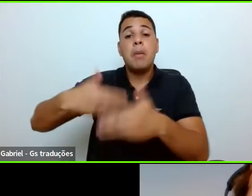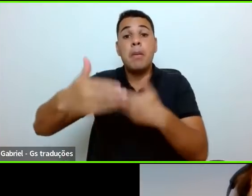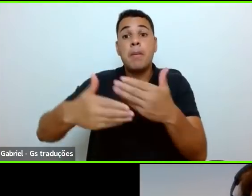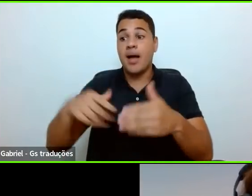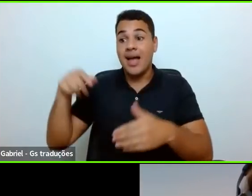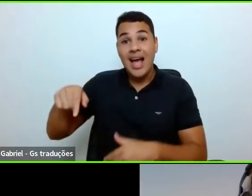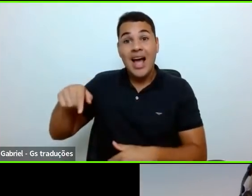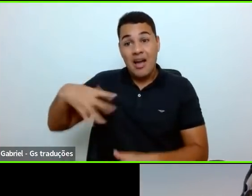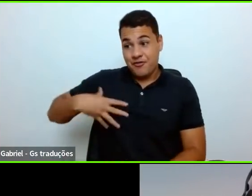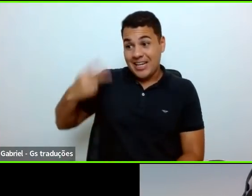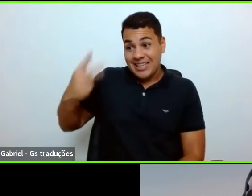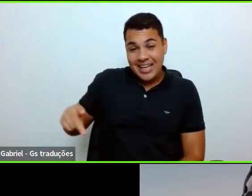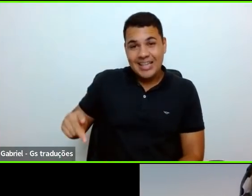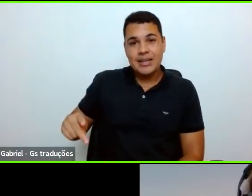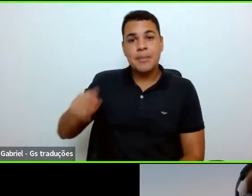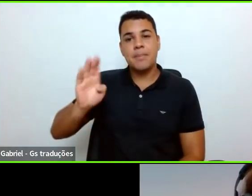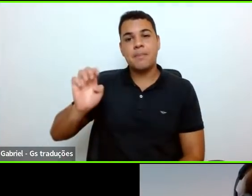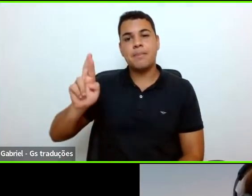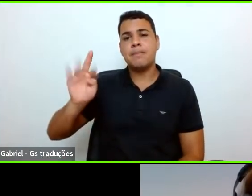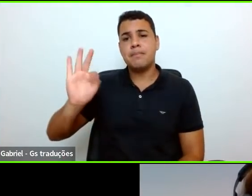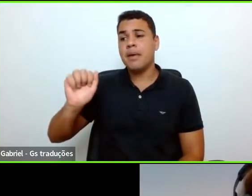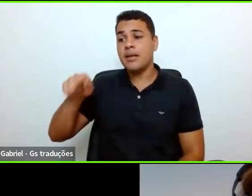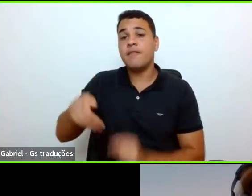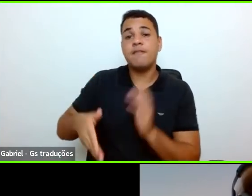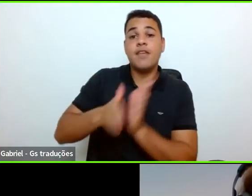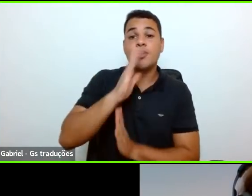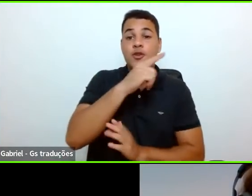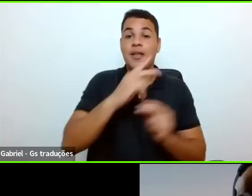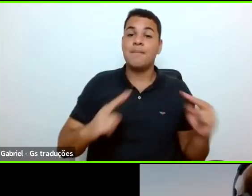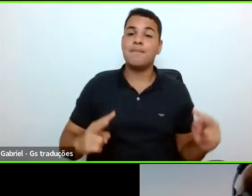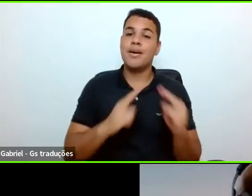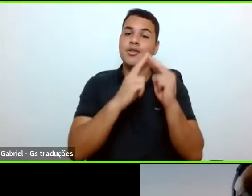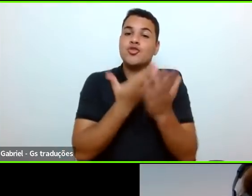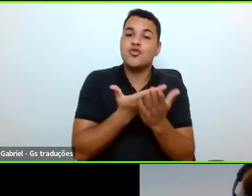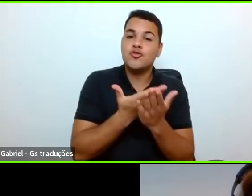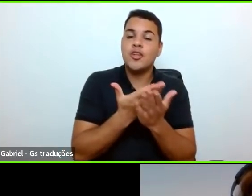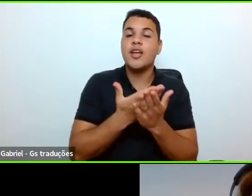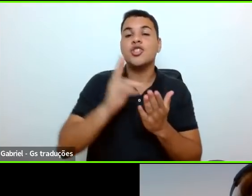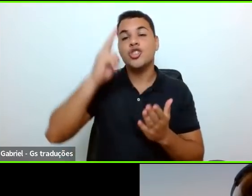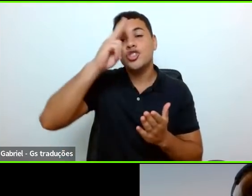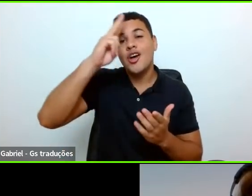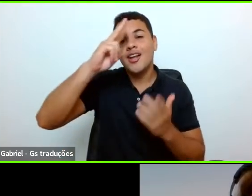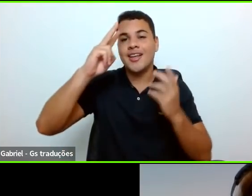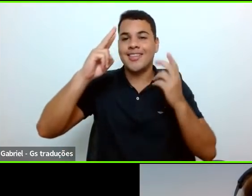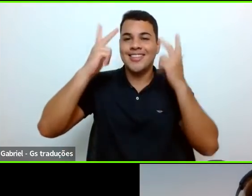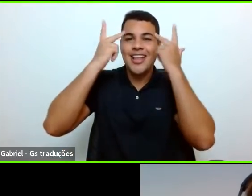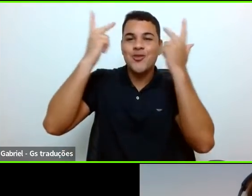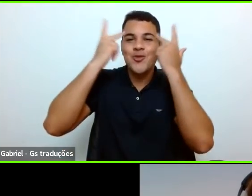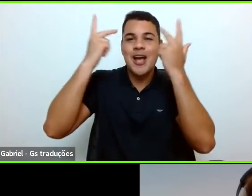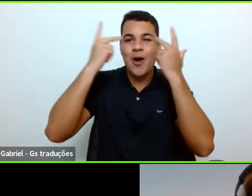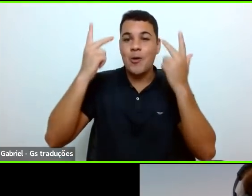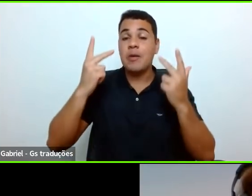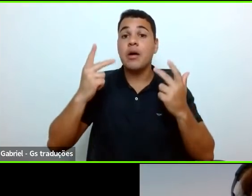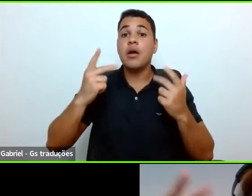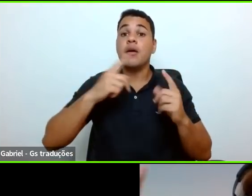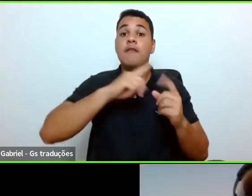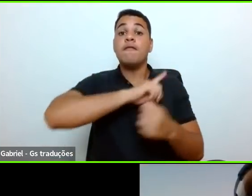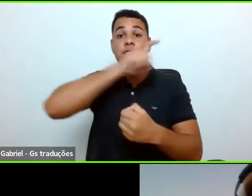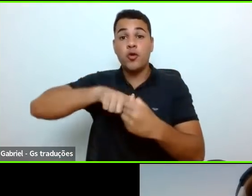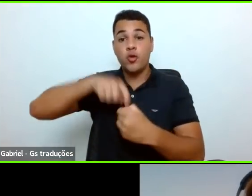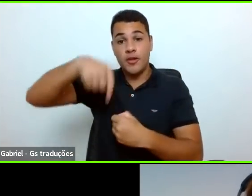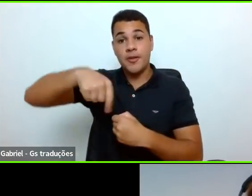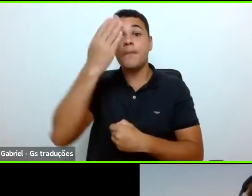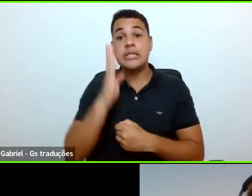estudar história natural. E voltou e se tornou essa mulher fantástica. Então, vejam só, se a gente for para além da